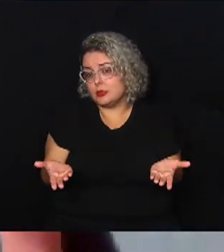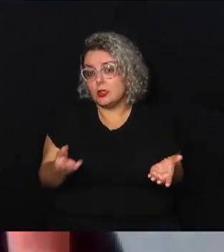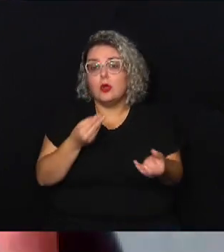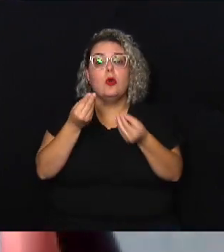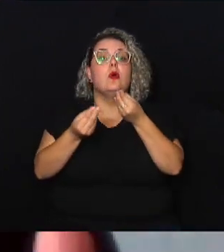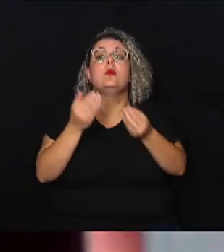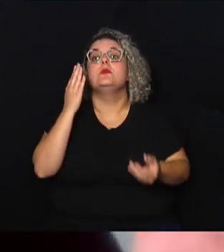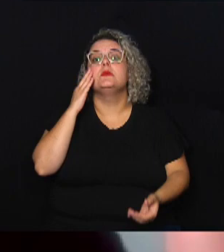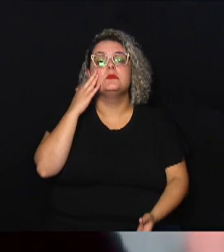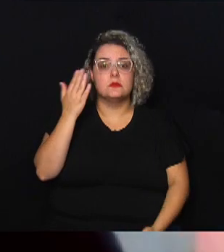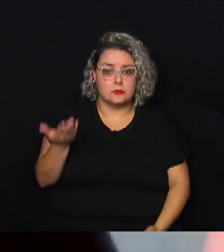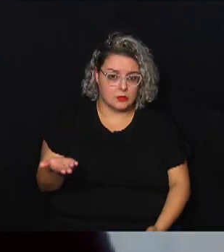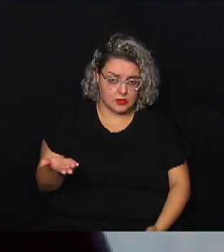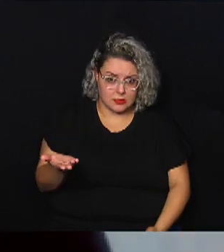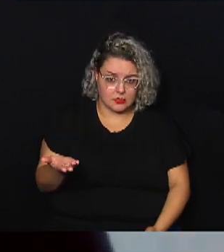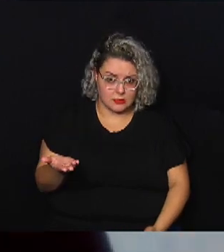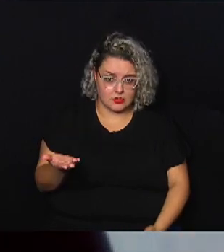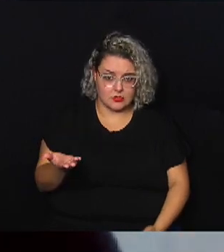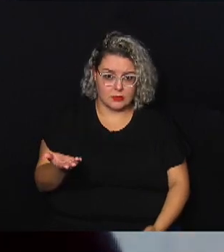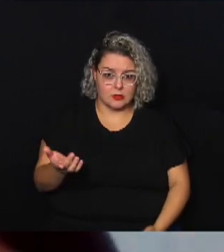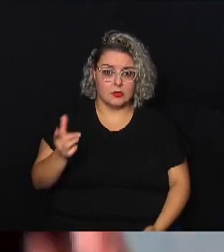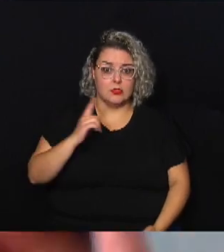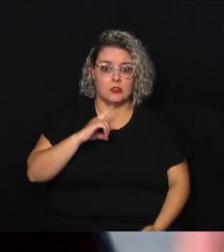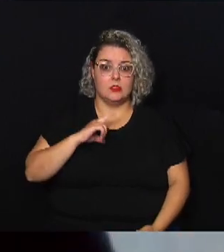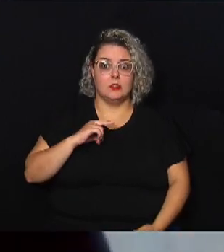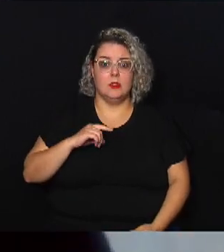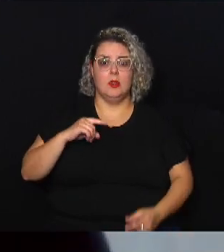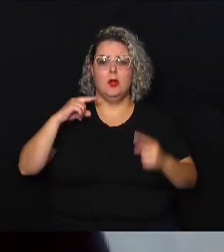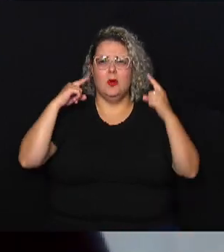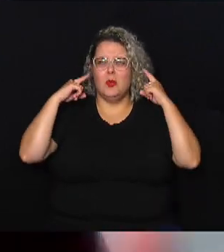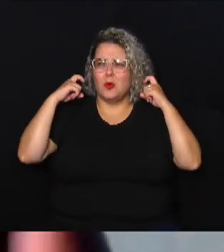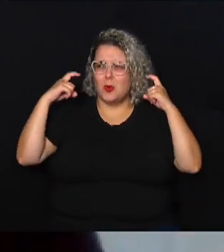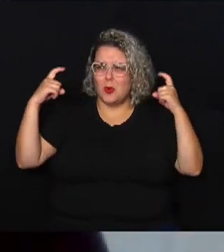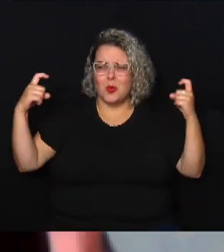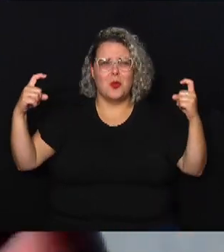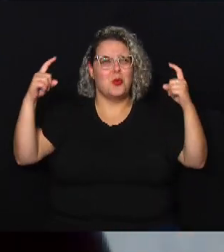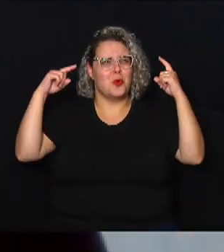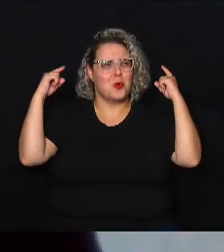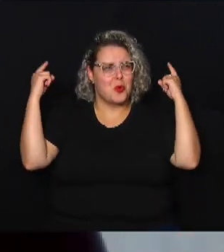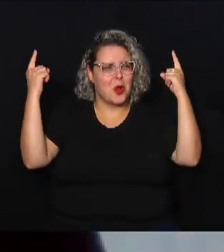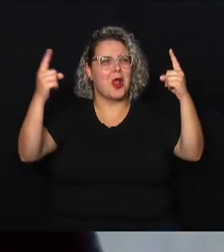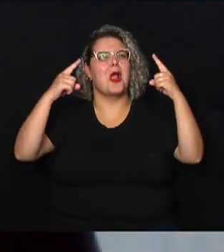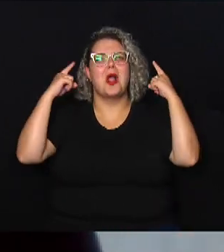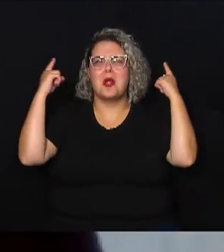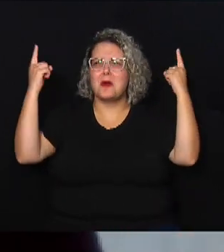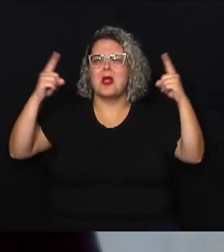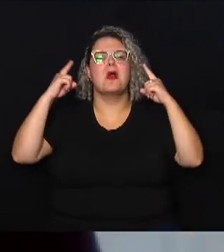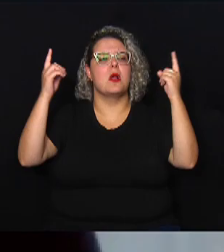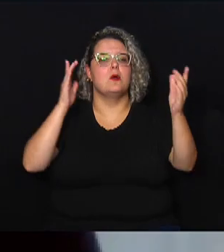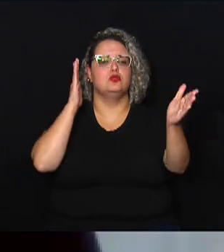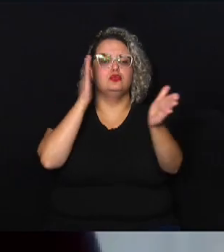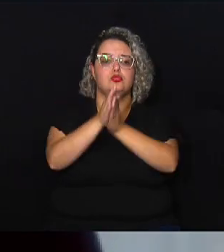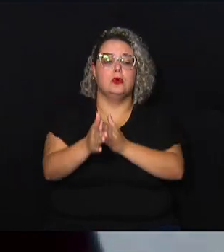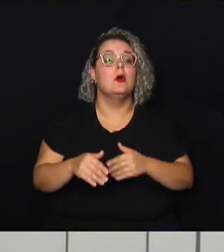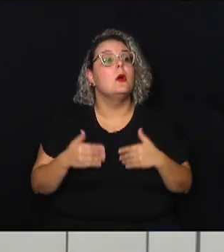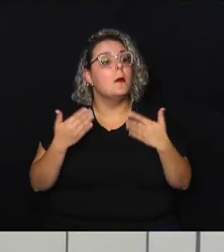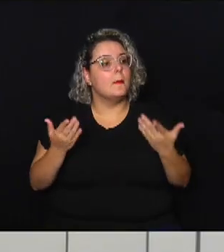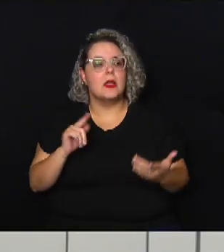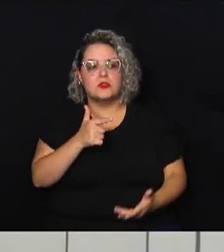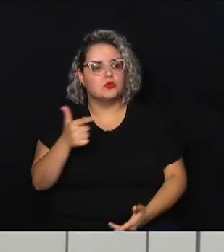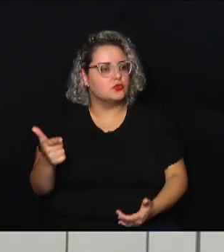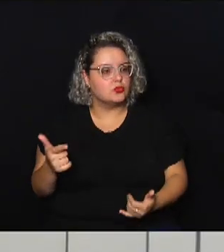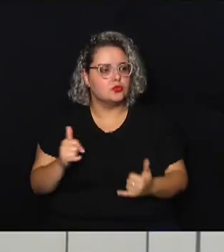entra em operação uma sirene de altíssima potência para fazer esse tipo de evacuação mesmo sem energia